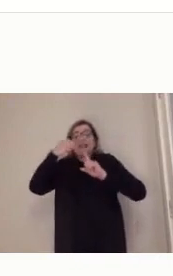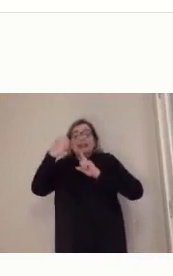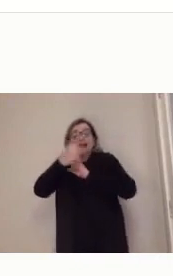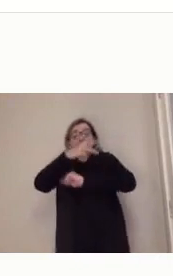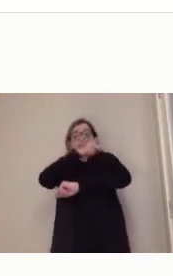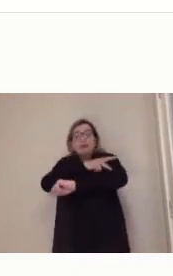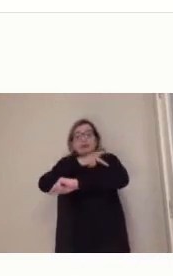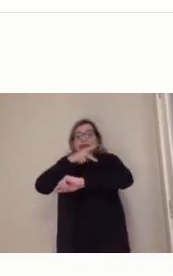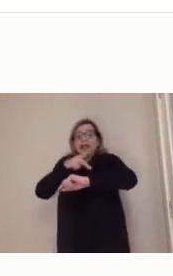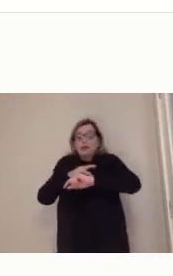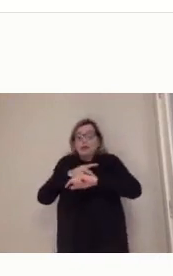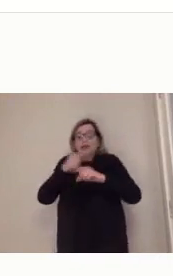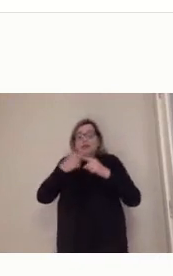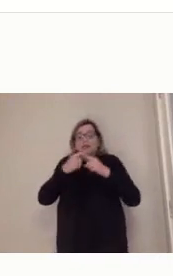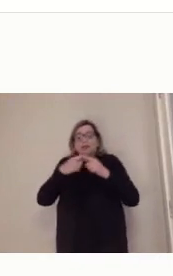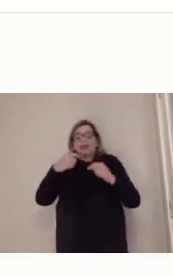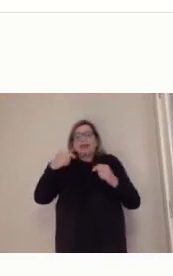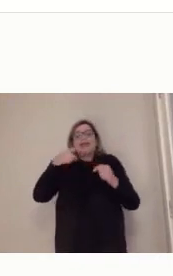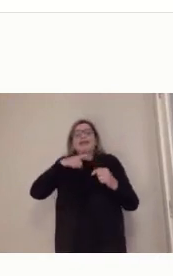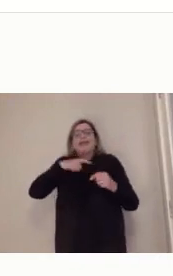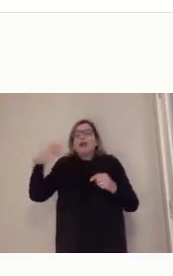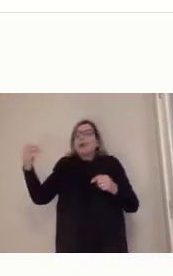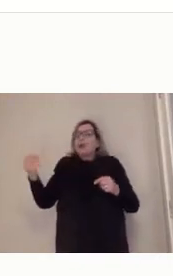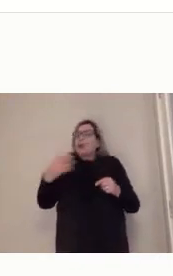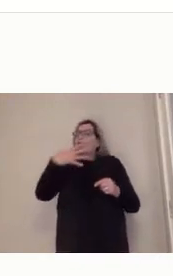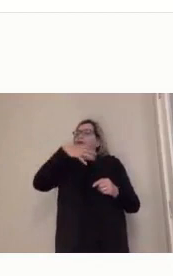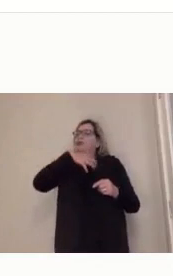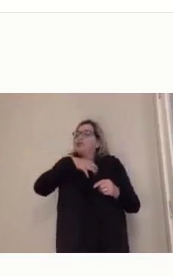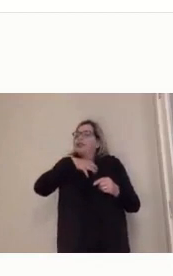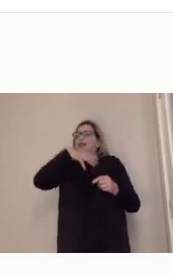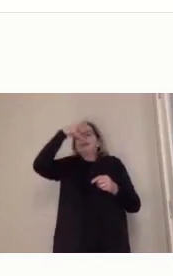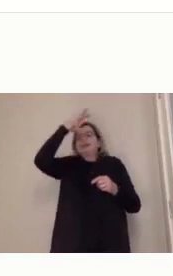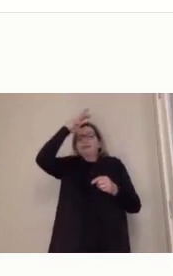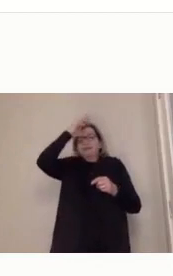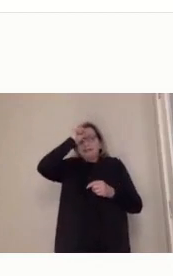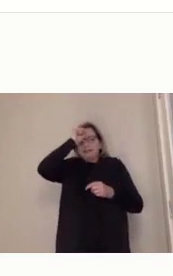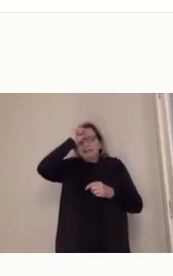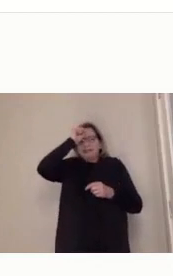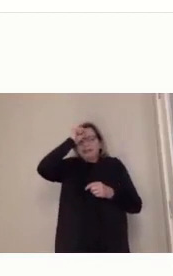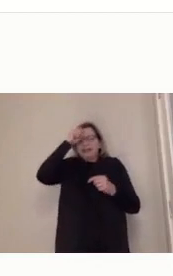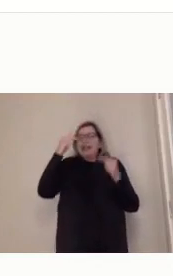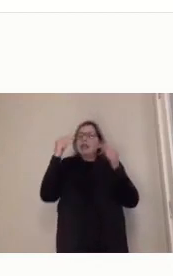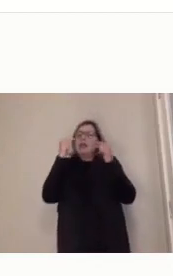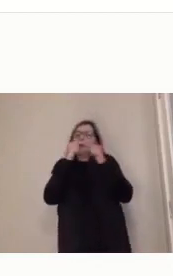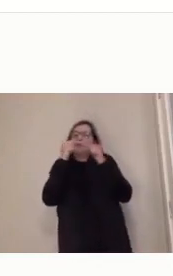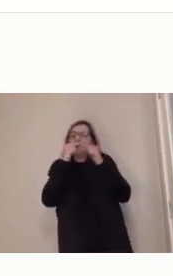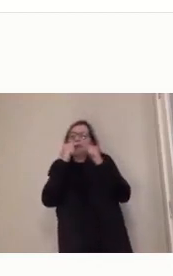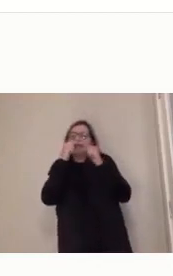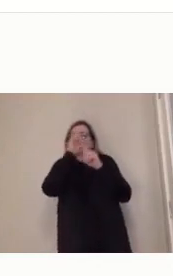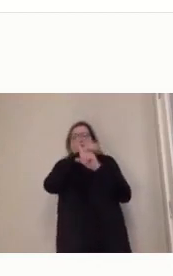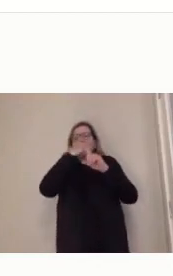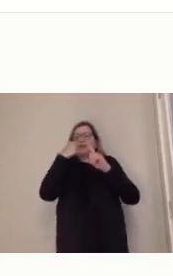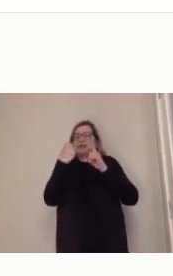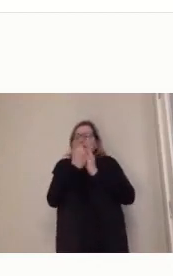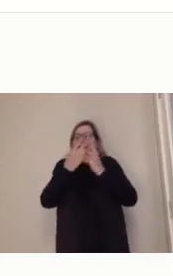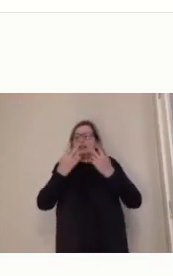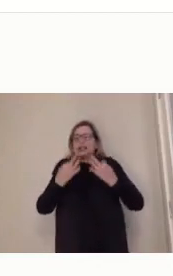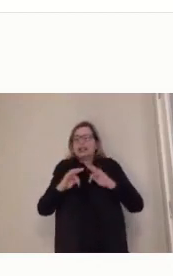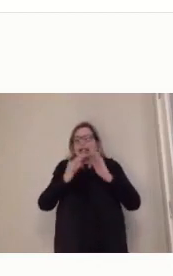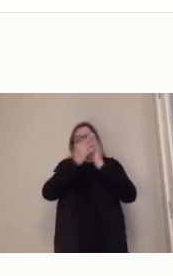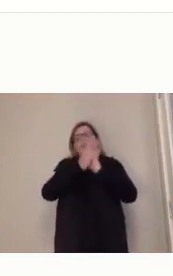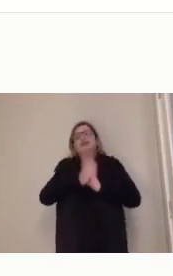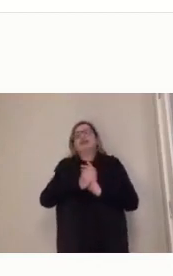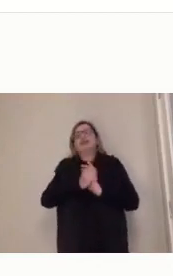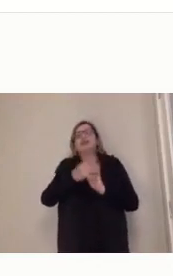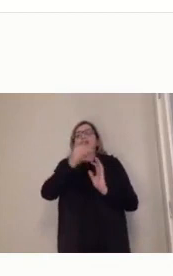E que tem muita relação com a sociedade tecnológica. Se vocês têm filhos, ou, né, eu, vocês têm filhos,